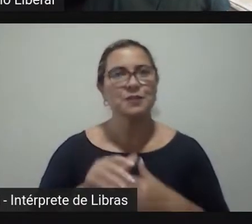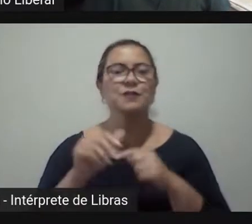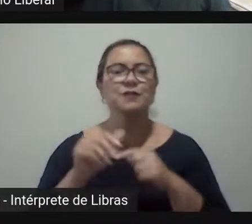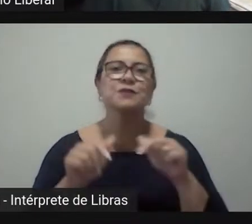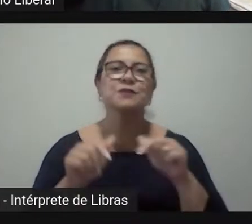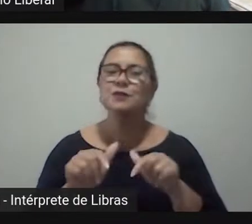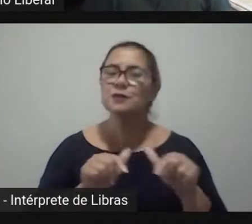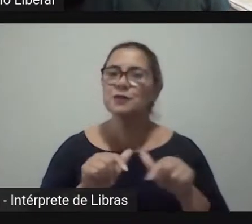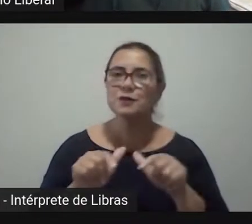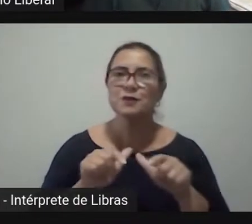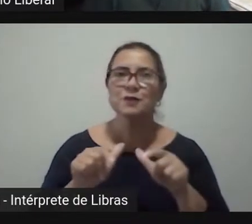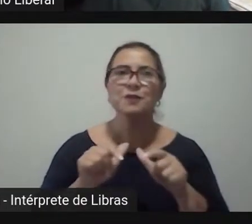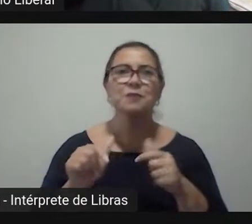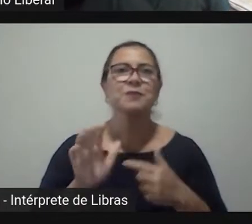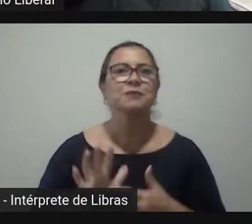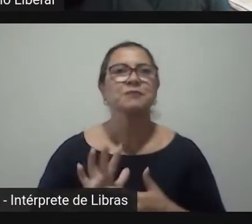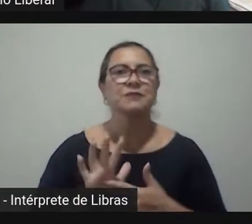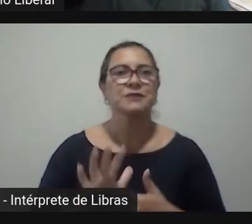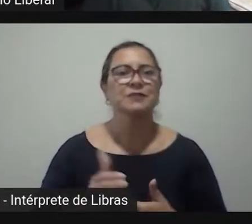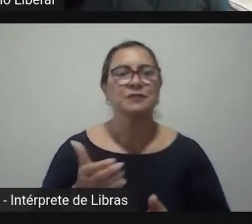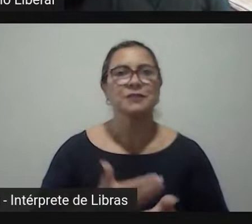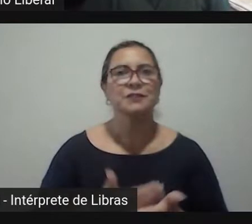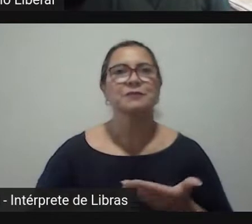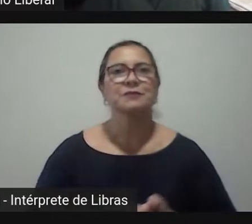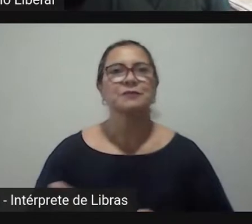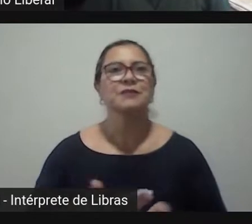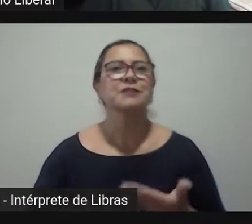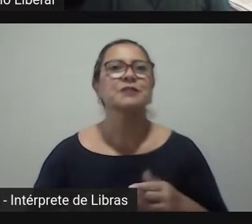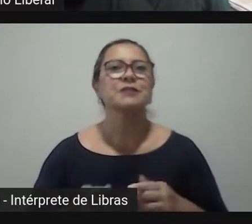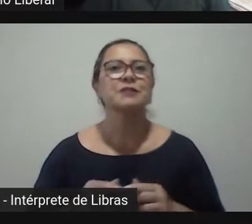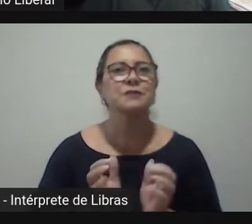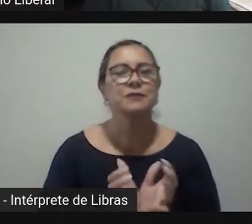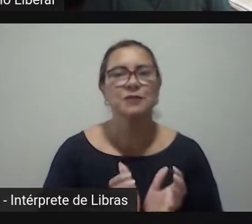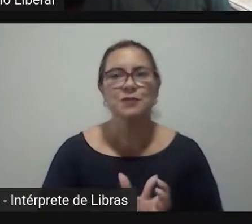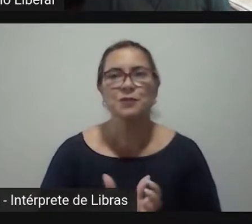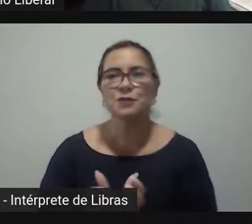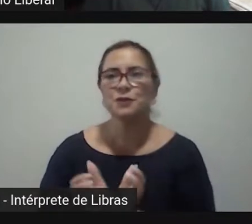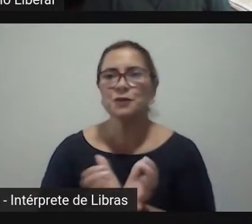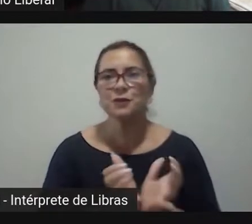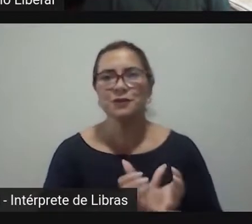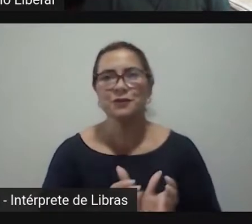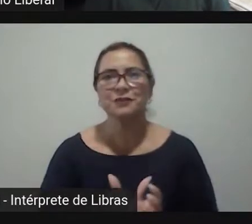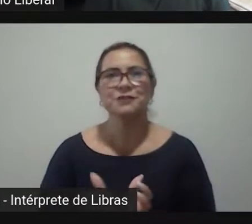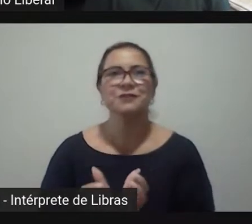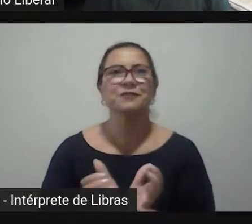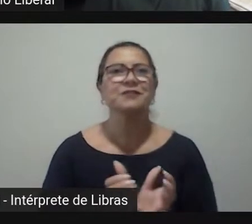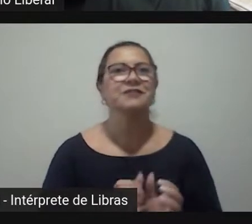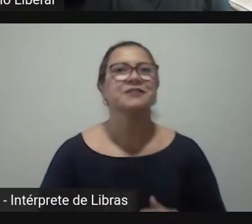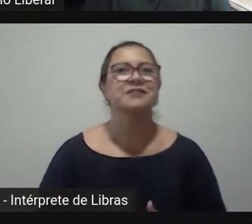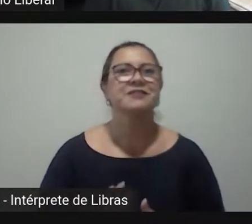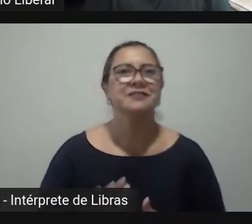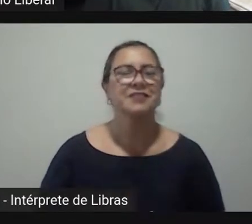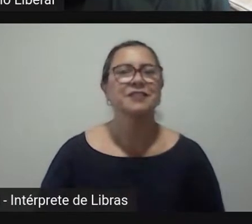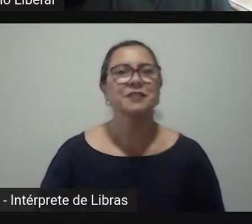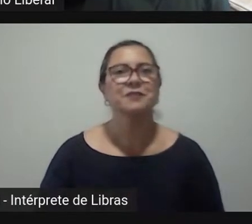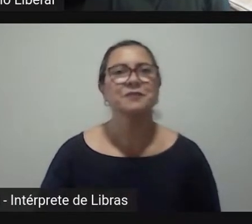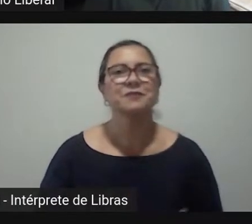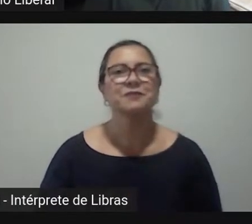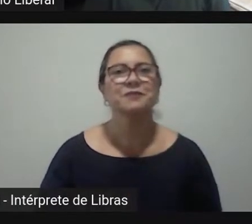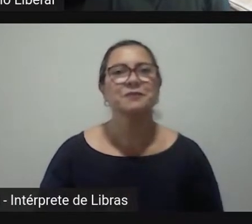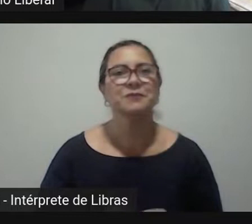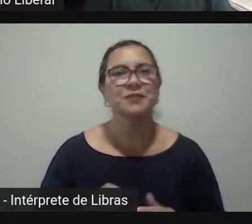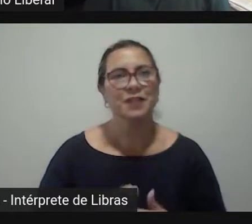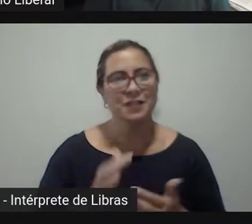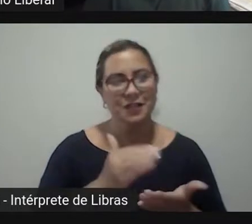resultados, aqui eu tenho o Tiago Matheus, Christian Breimer, Mauro Moura Severino, Fábio Liberal e Sérgio Sena, que no